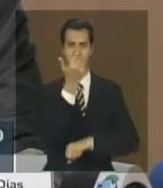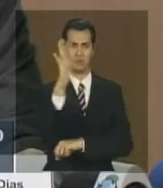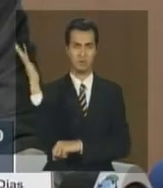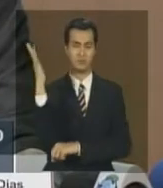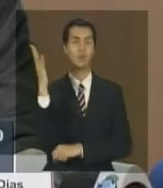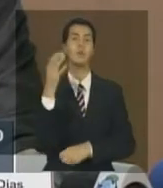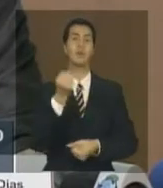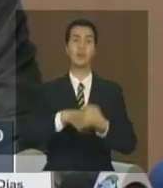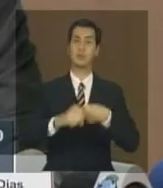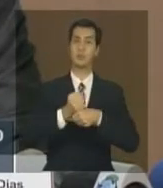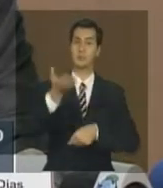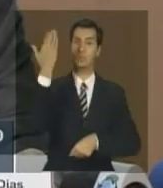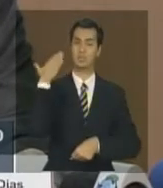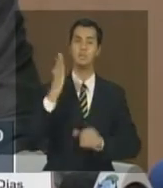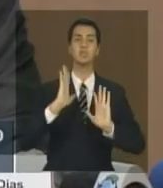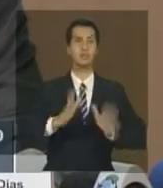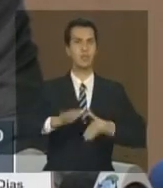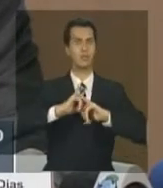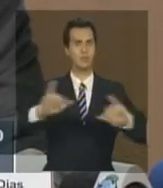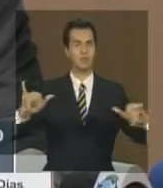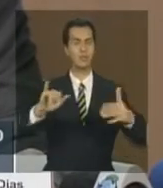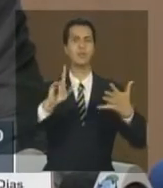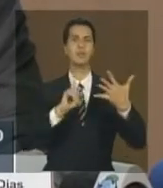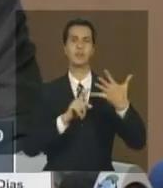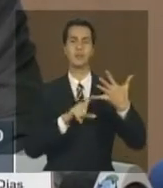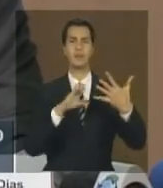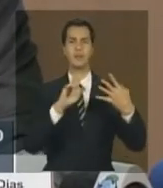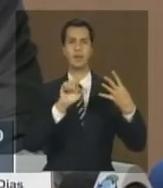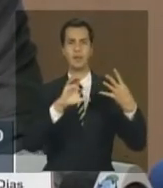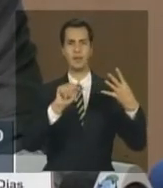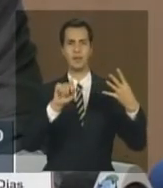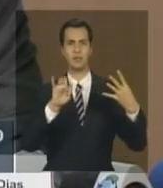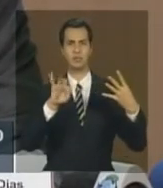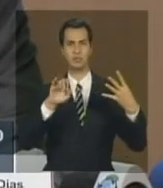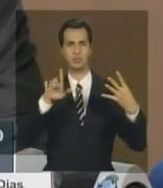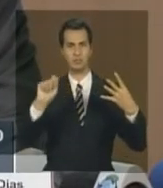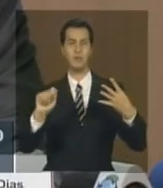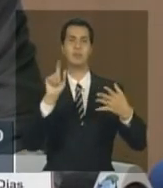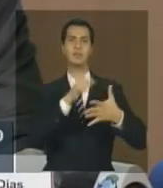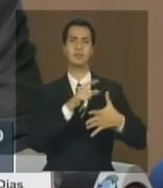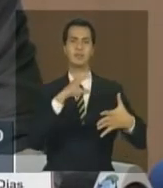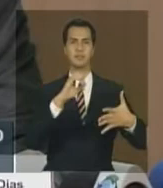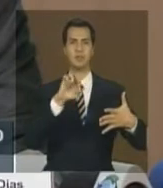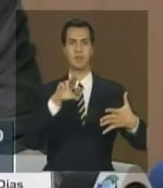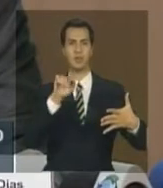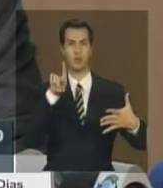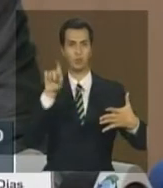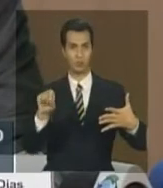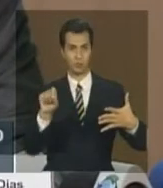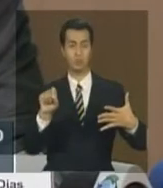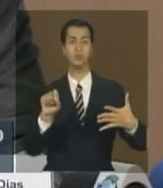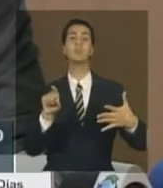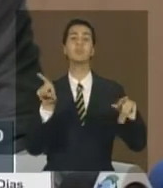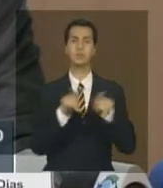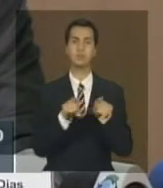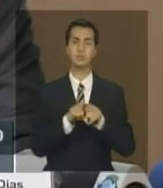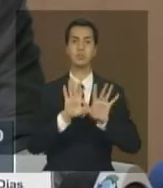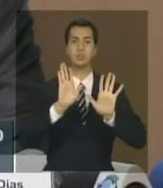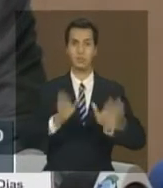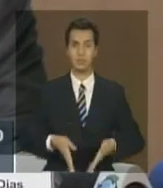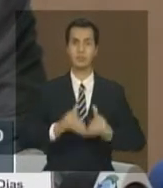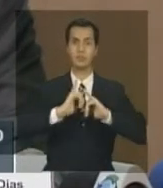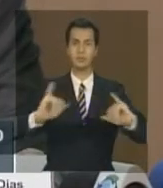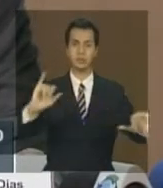Caatinga e Cerrado. E também já divulgamos dados de desmatamento, no caso do